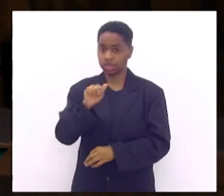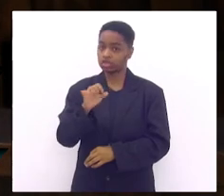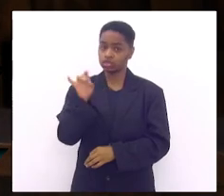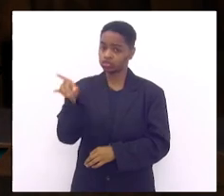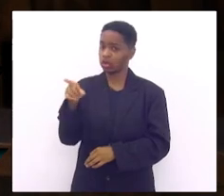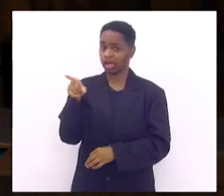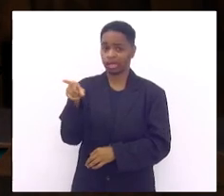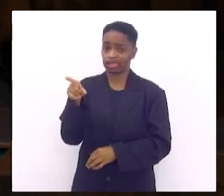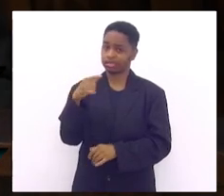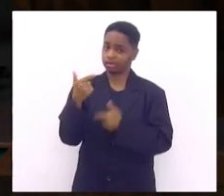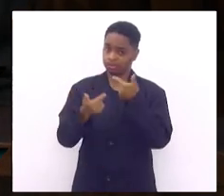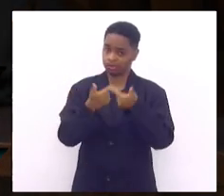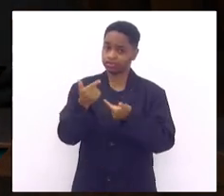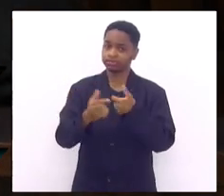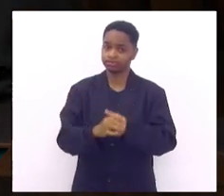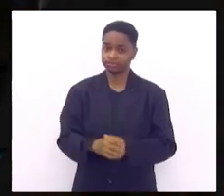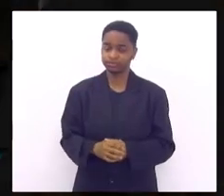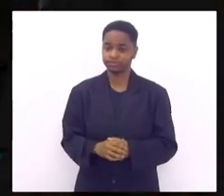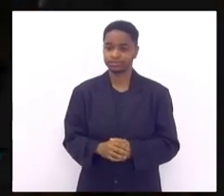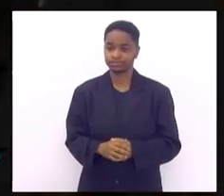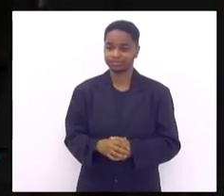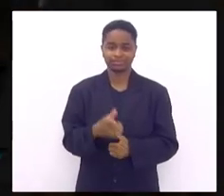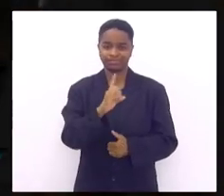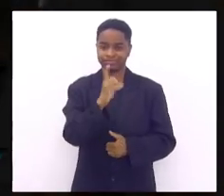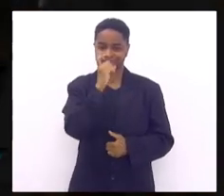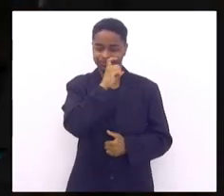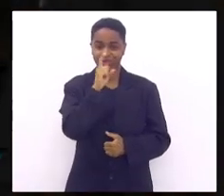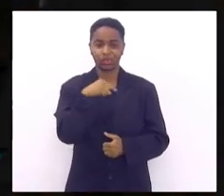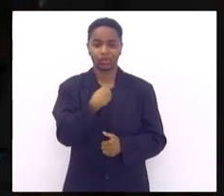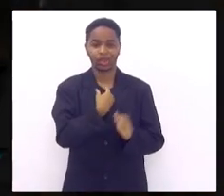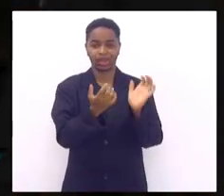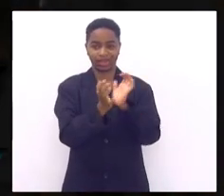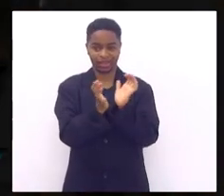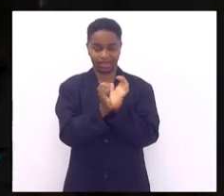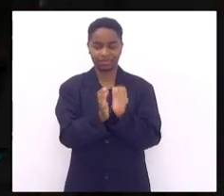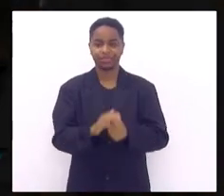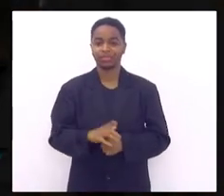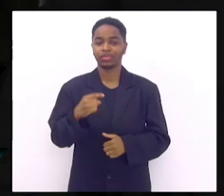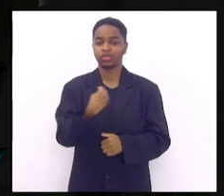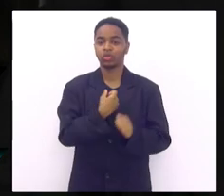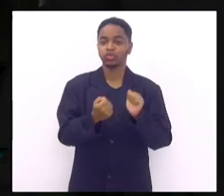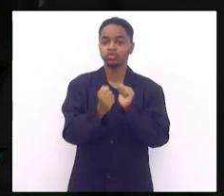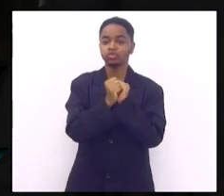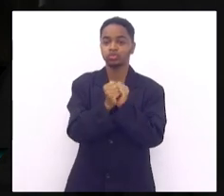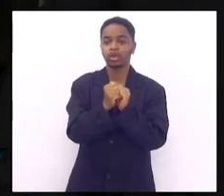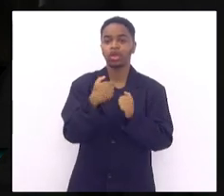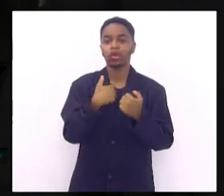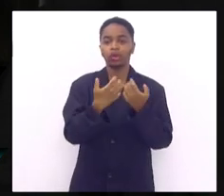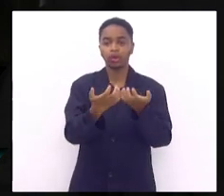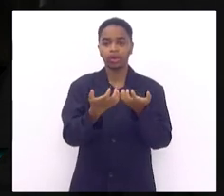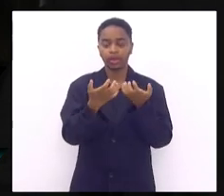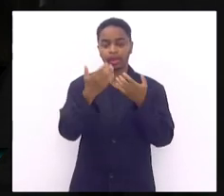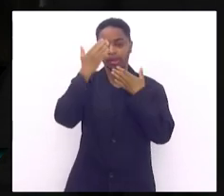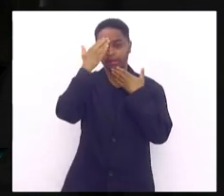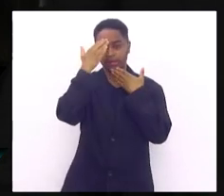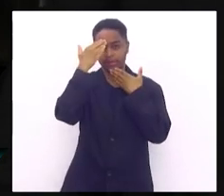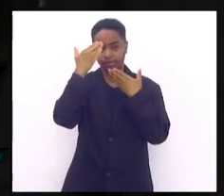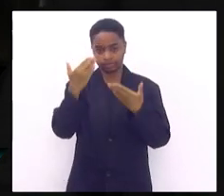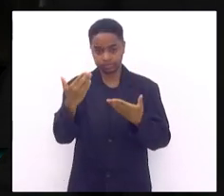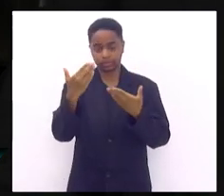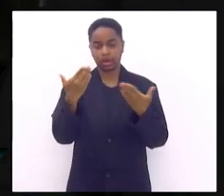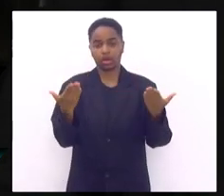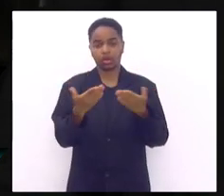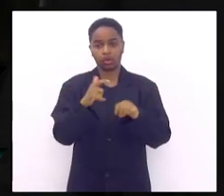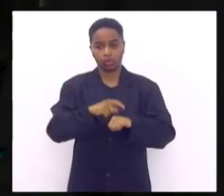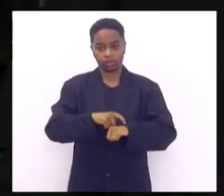trabalhou nada somos uma equipe estamos juntos e eu gostaria muito de agradecer esse